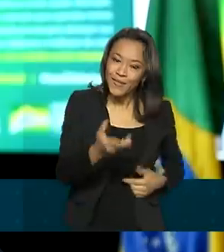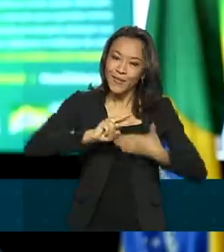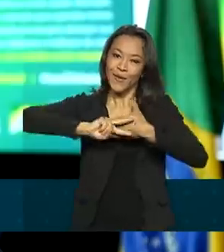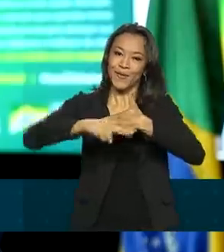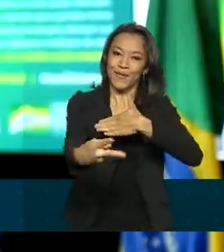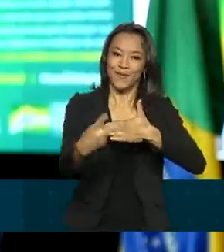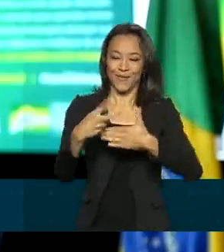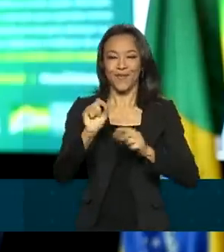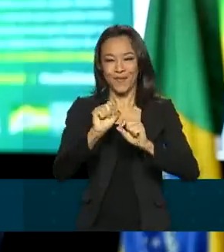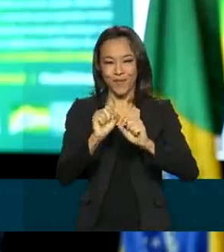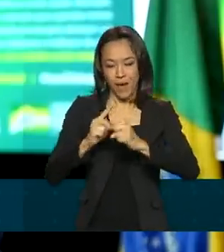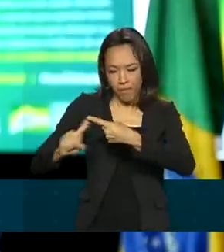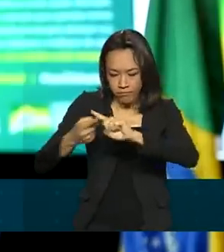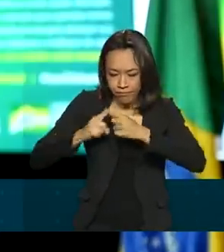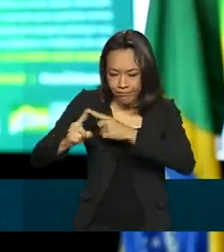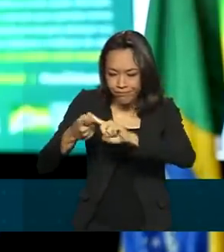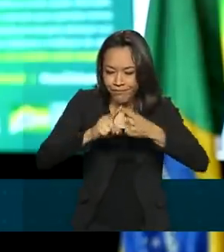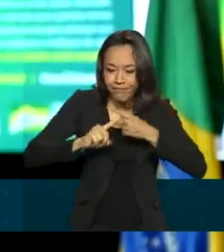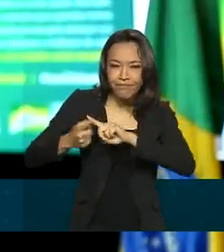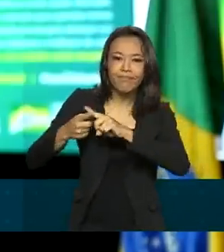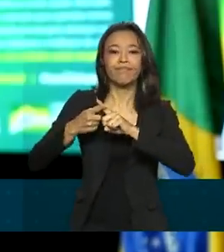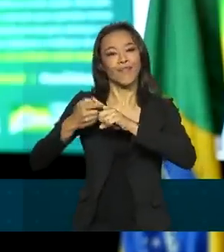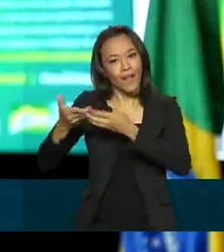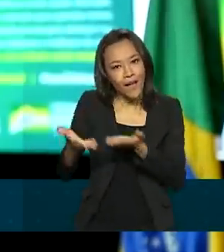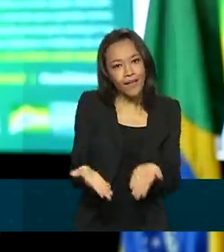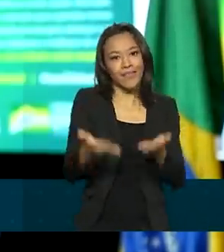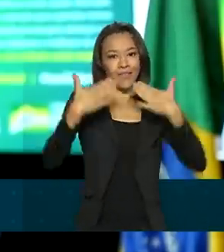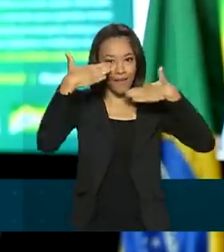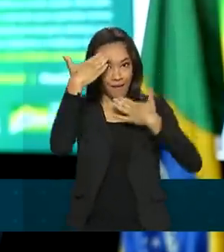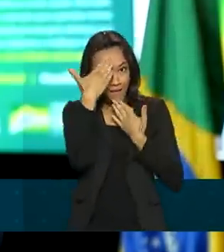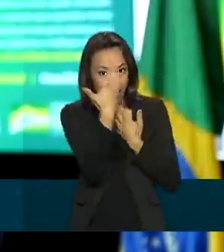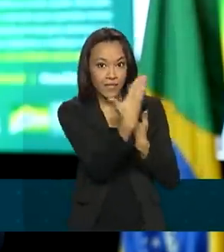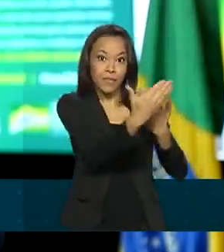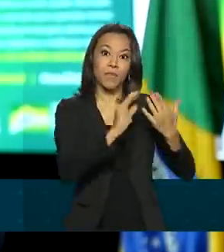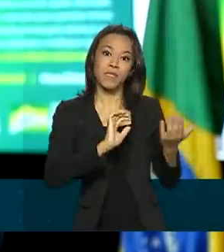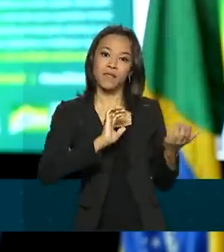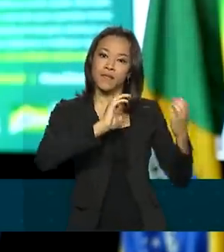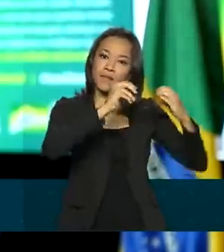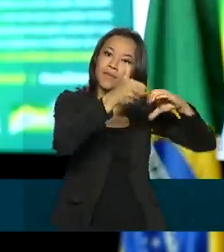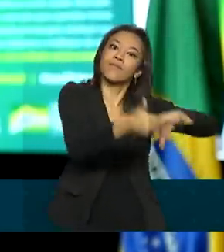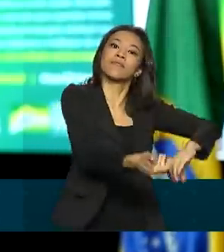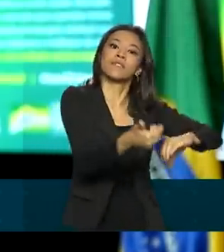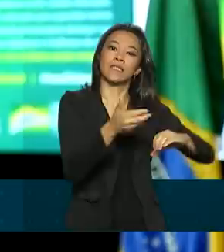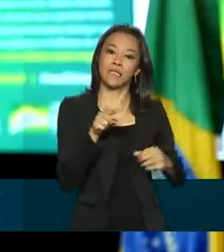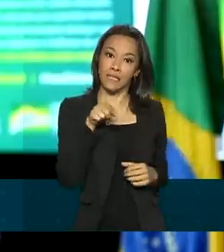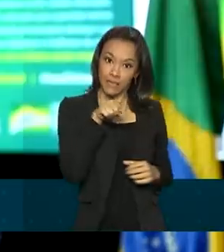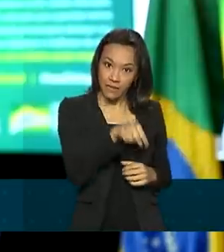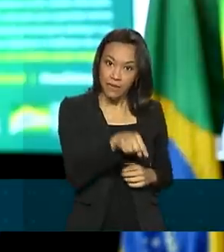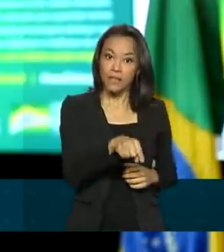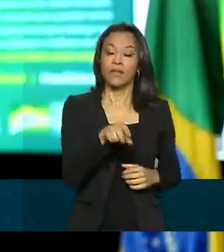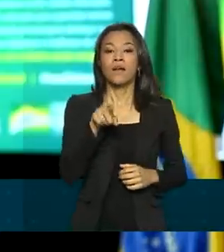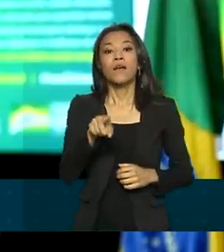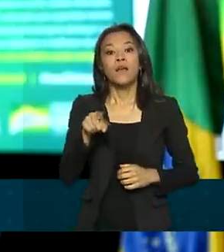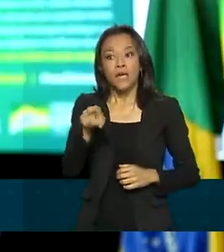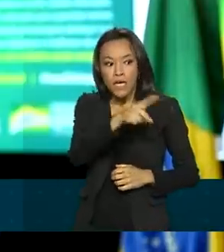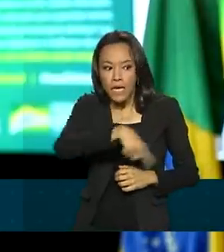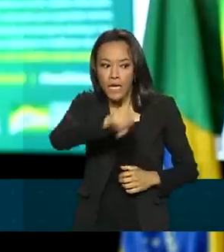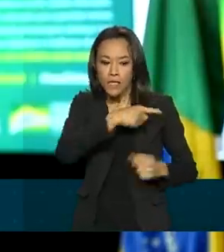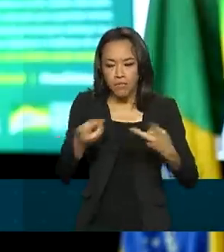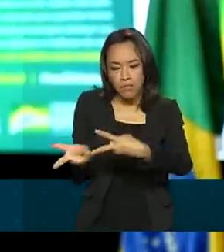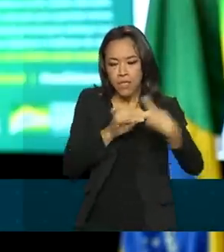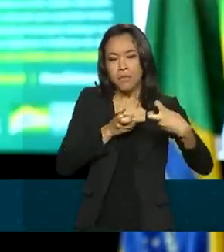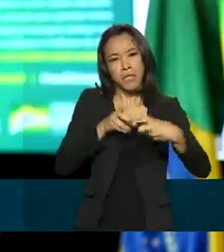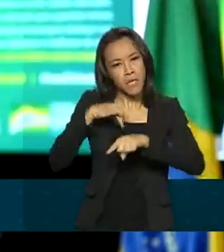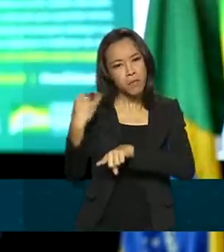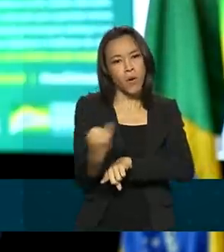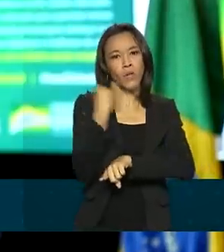esforço coletivo, onde fica aqui o nosso agradecimento ao Congresso Nacional, em nome dos deputados e senadores que perceberam o momento